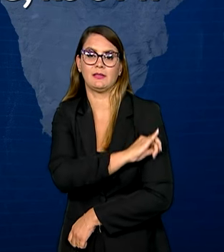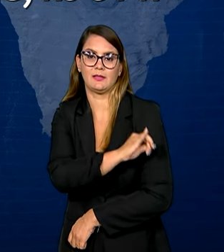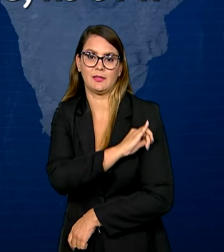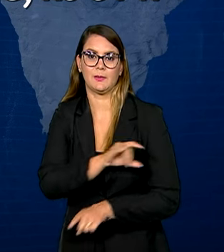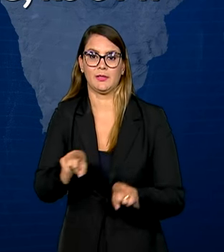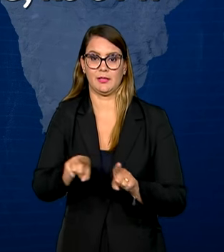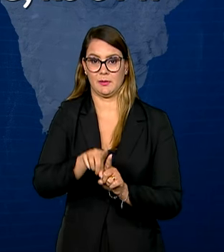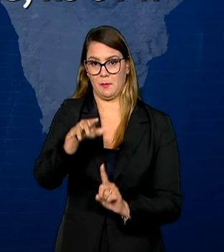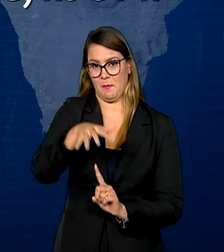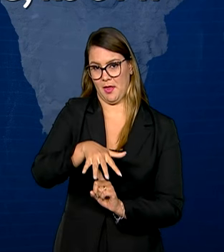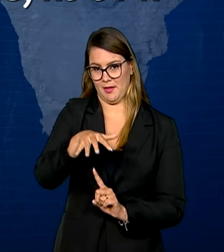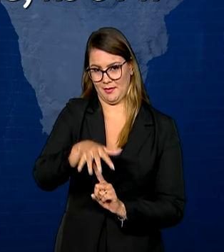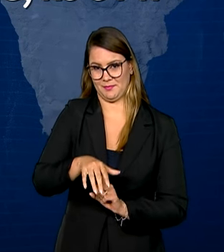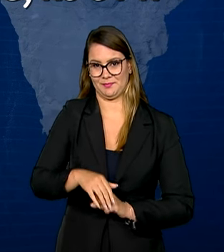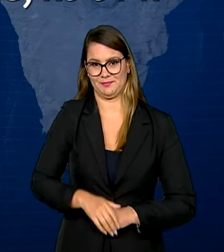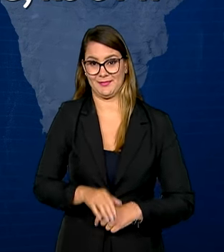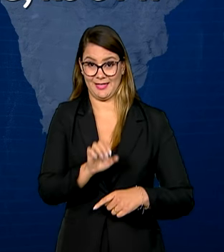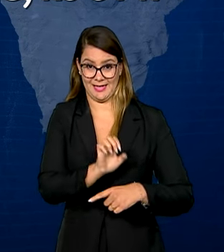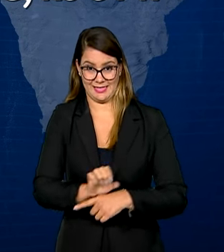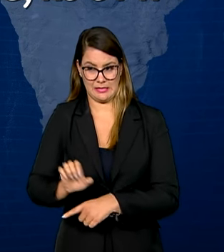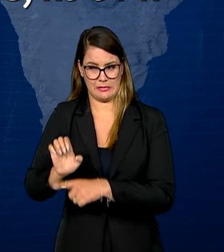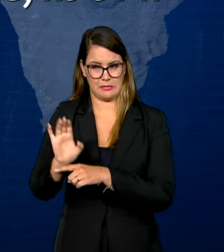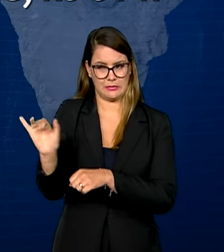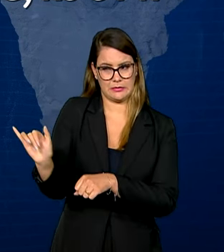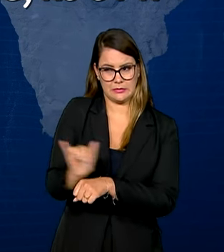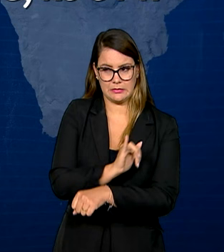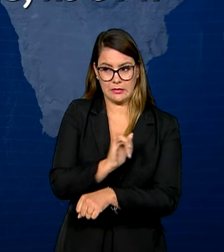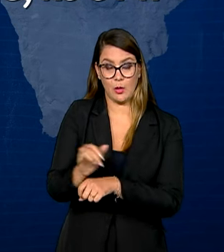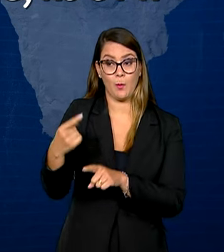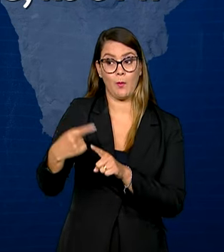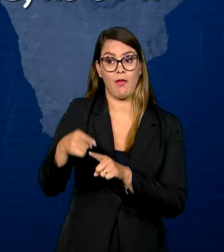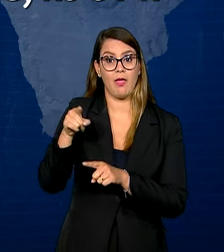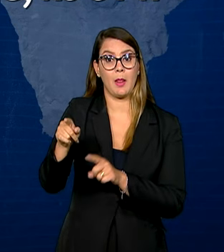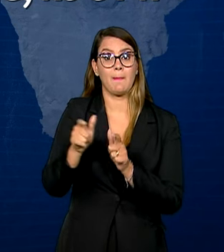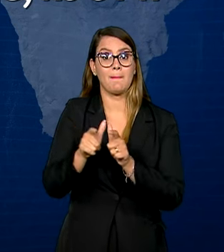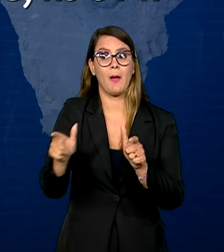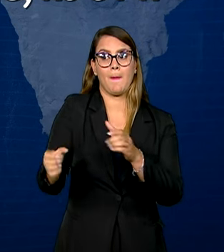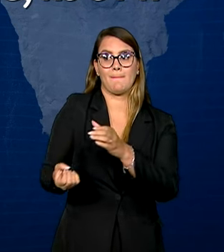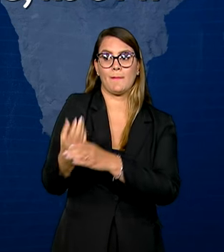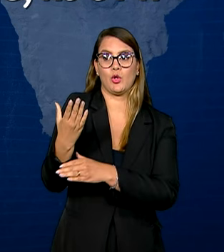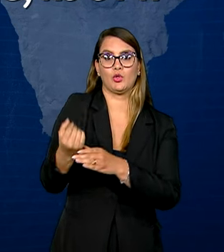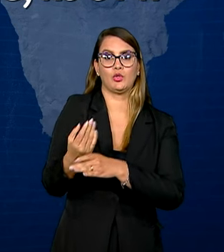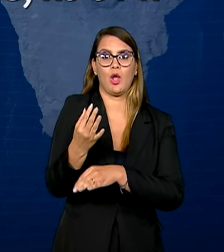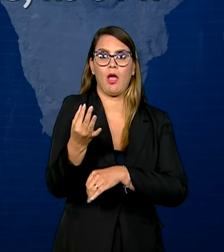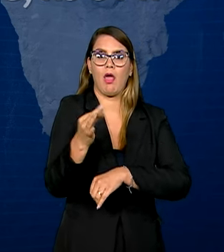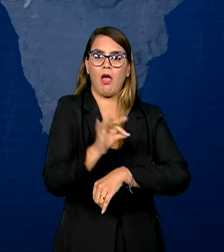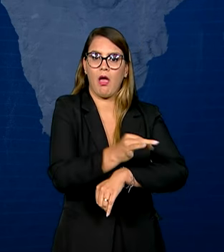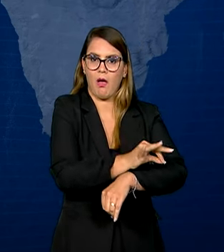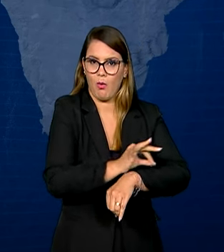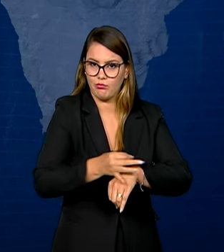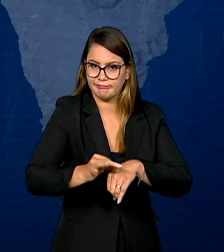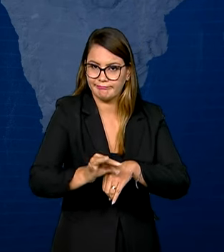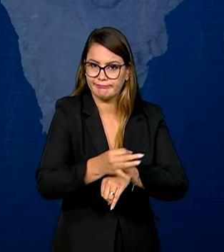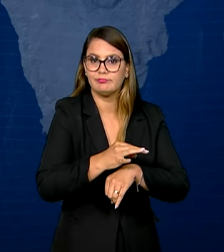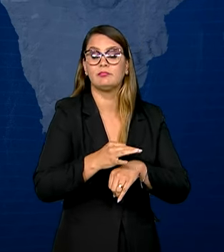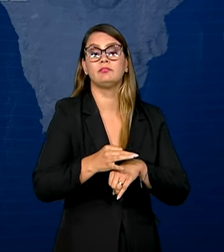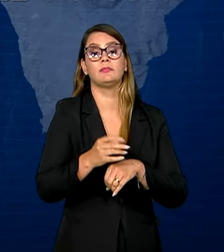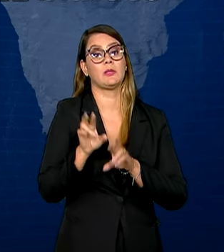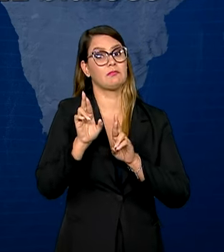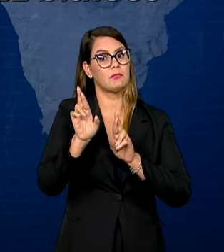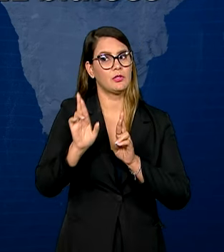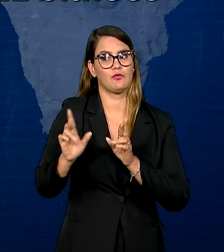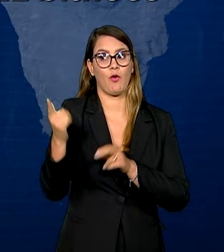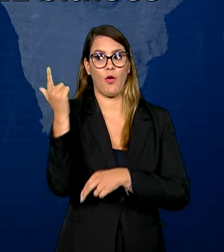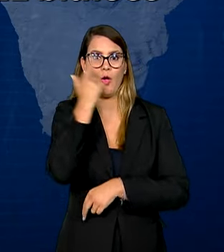e Paraná. Estados estratégicos por serem os maiores produtores de grão. A expectativa é um volume